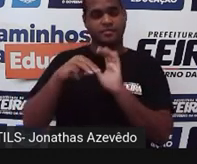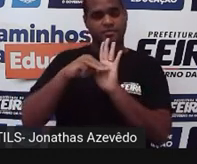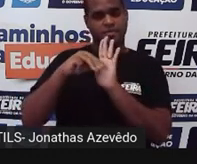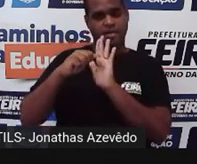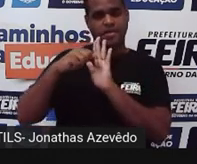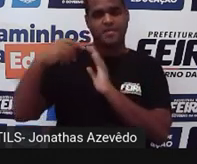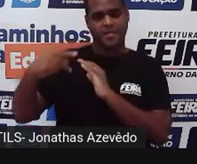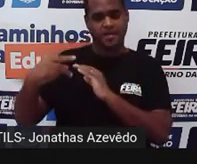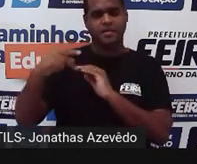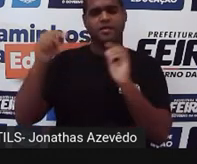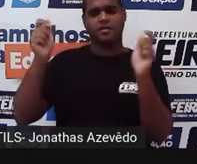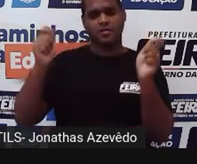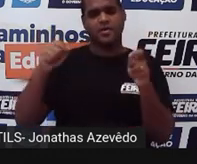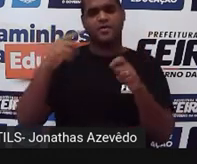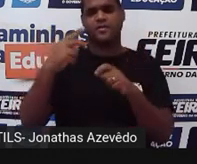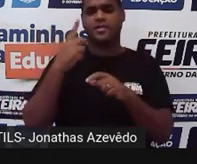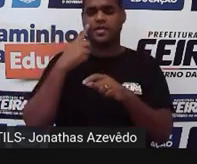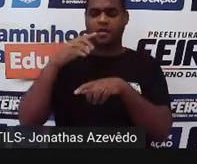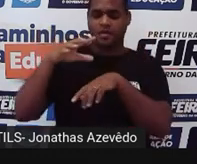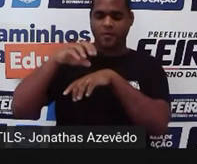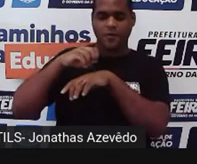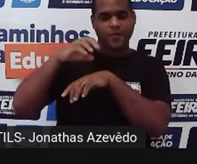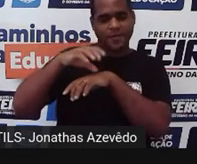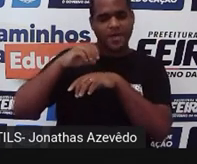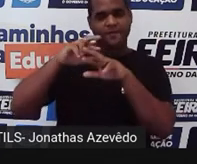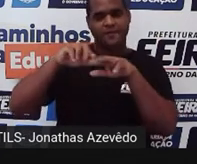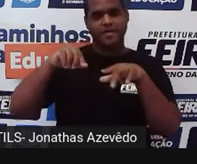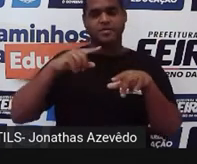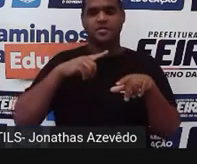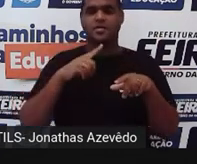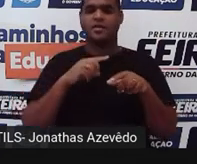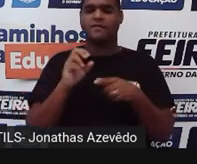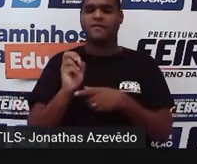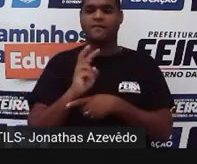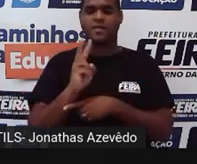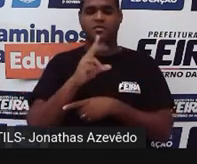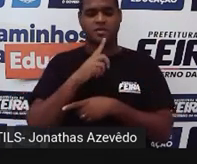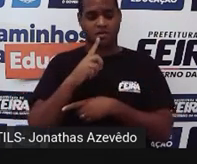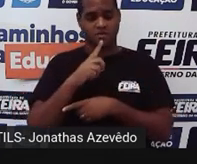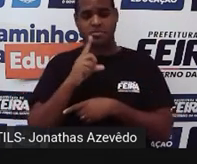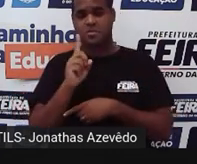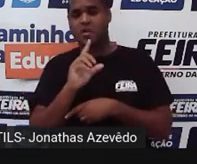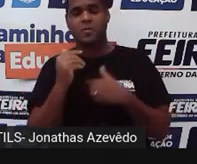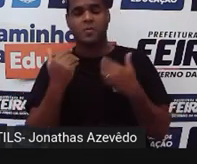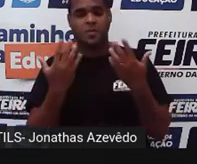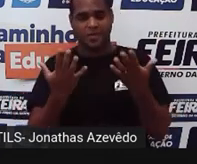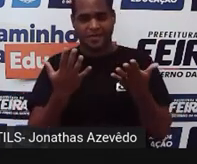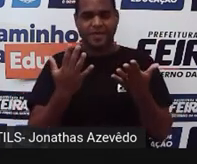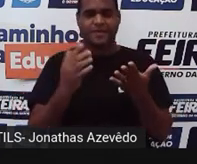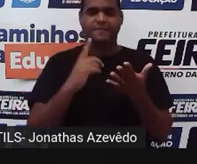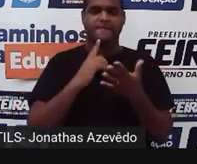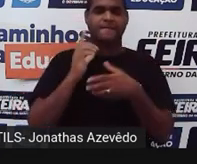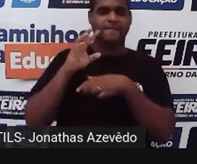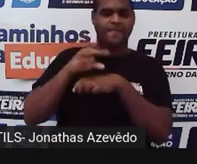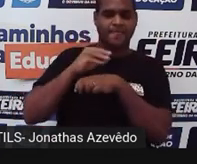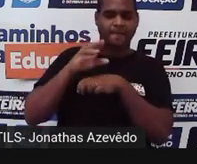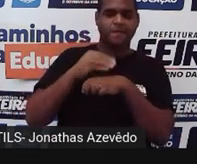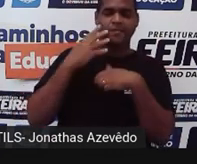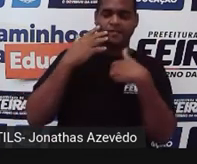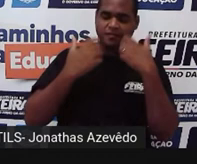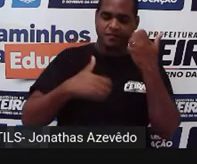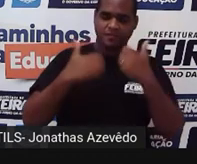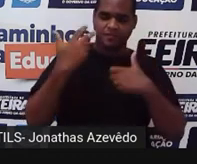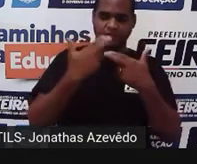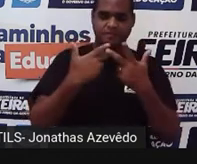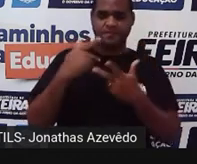aritmética ponderada pega o total de todos os valores que você tem, levando em consideração